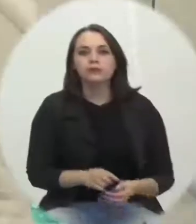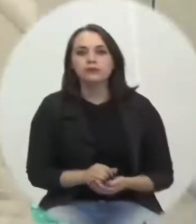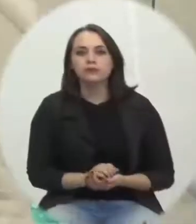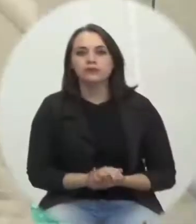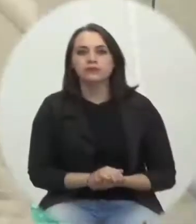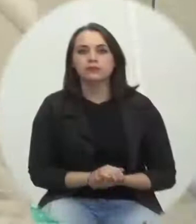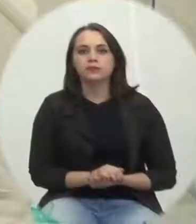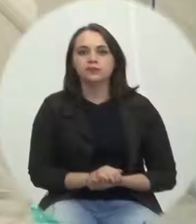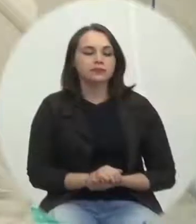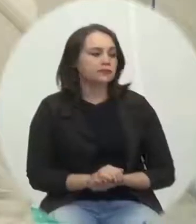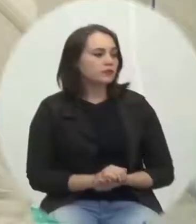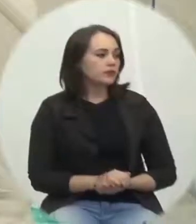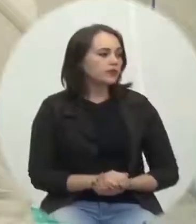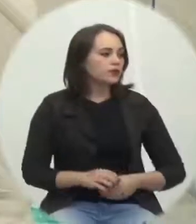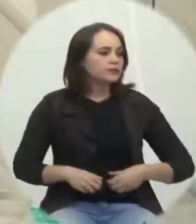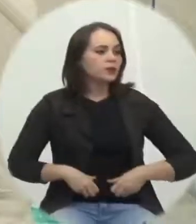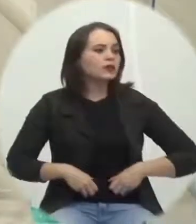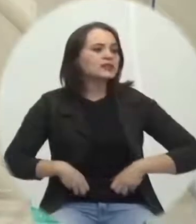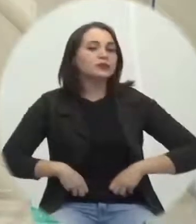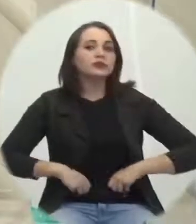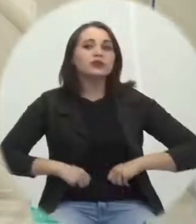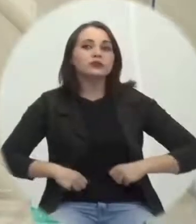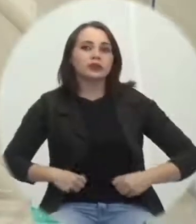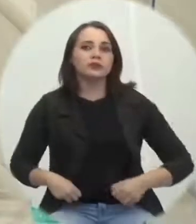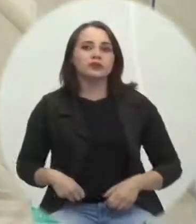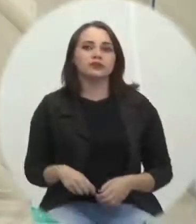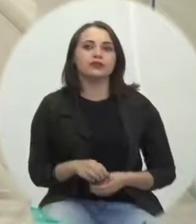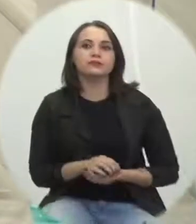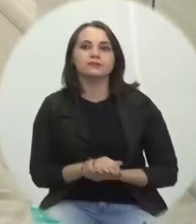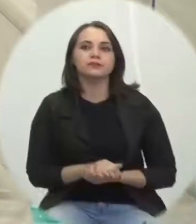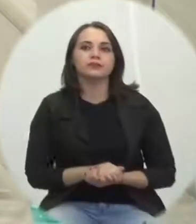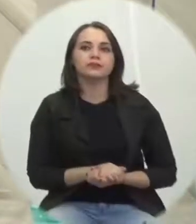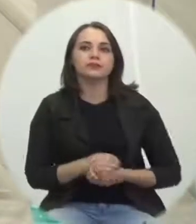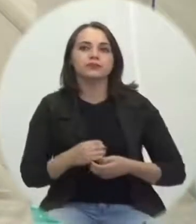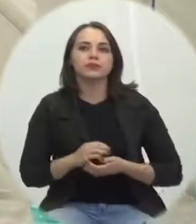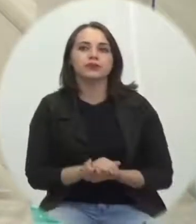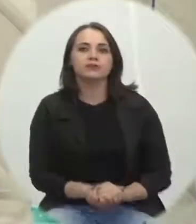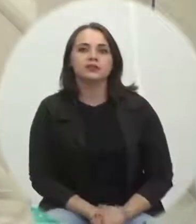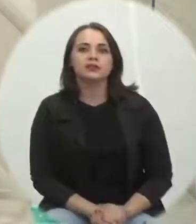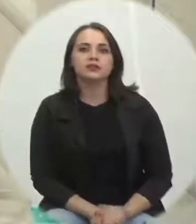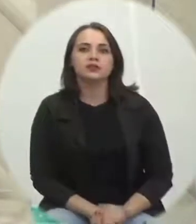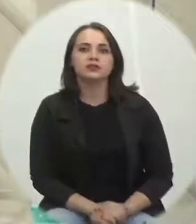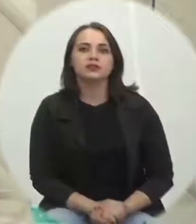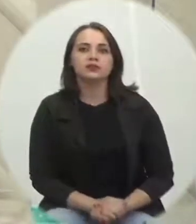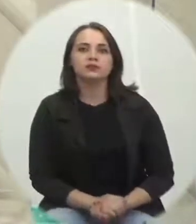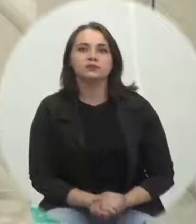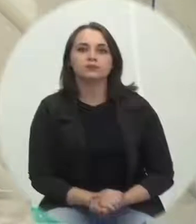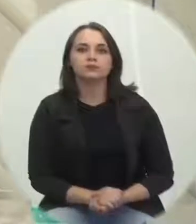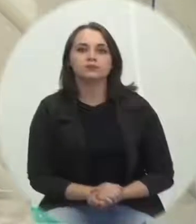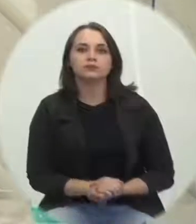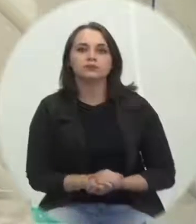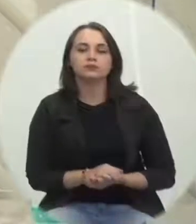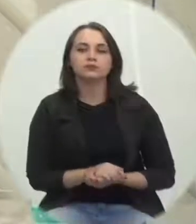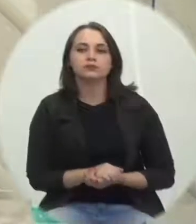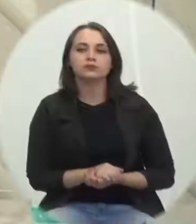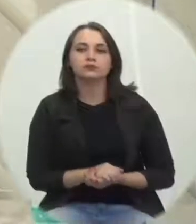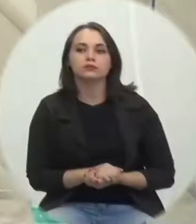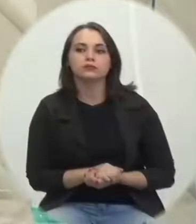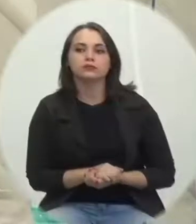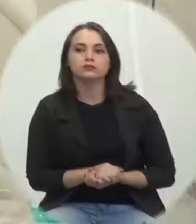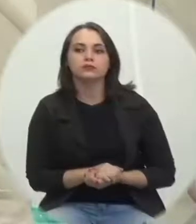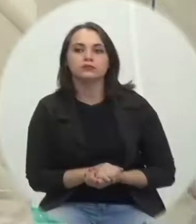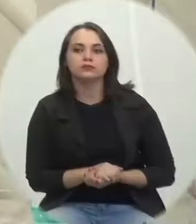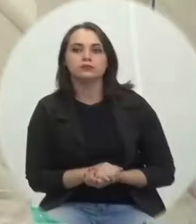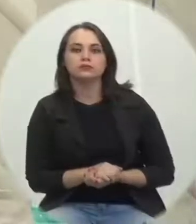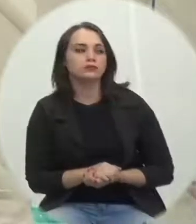Boa tarde a todos os vereadores, todas as vereadoras, comunidade que nos assiste. Inicialmente, quero já, em nome de todos